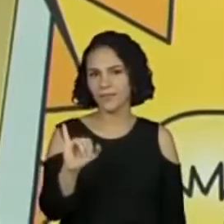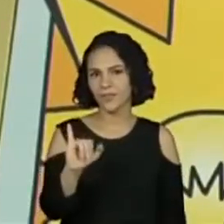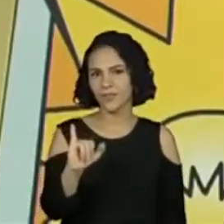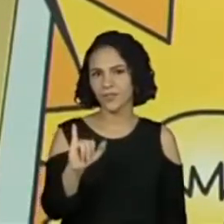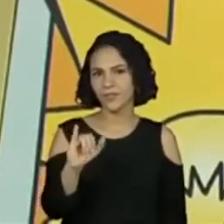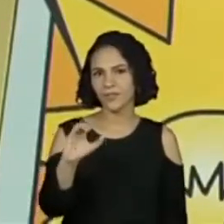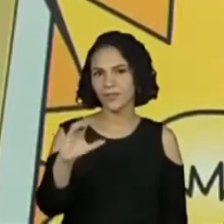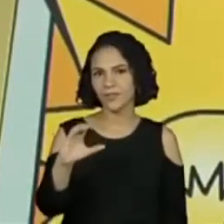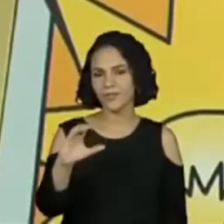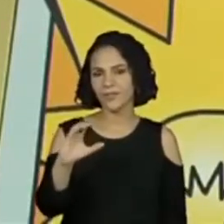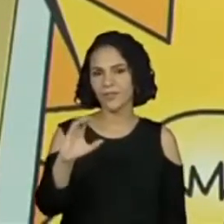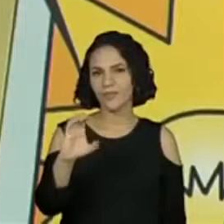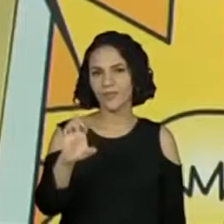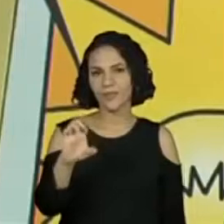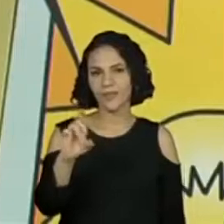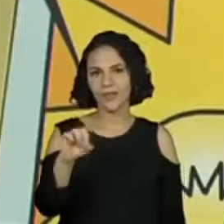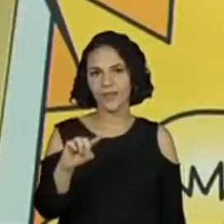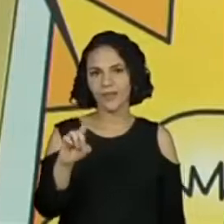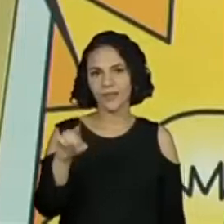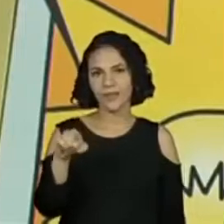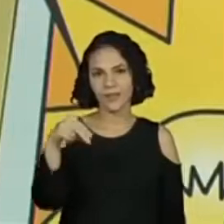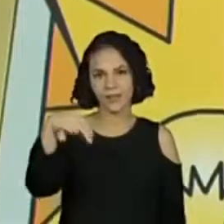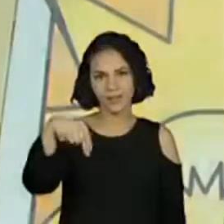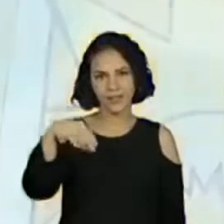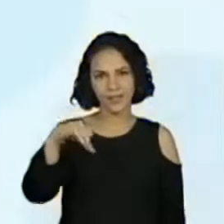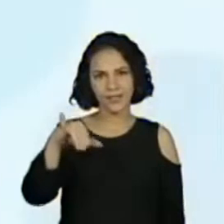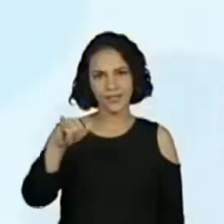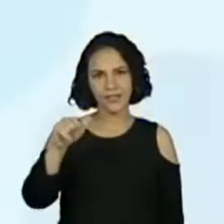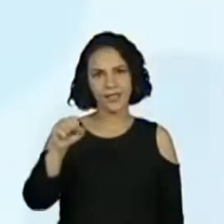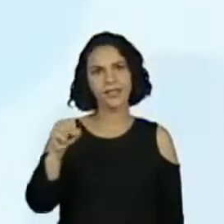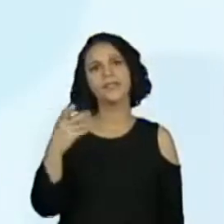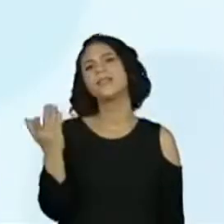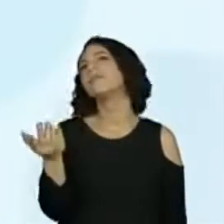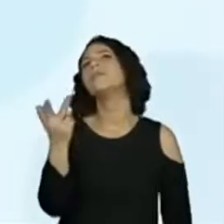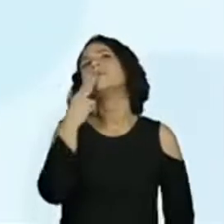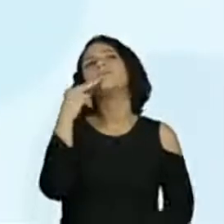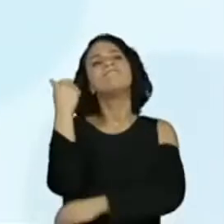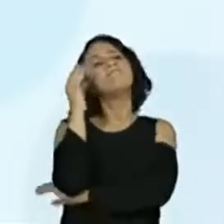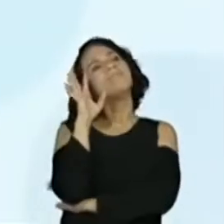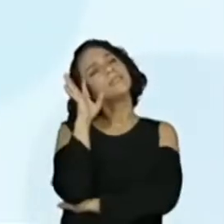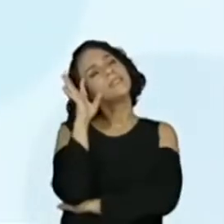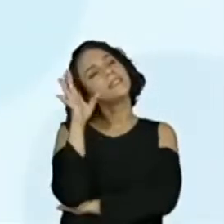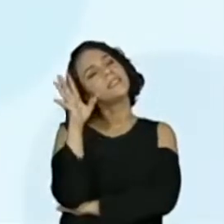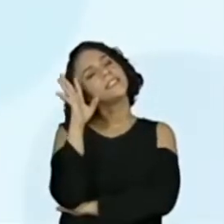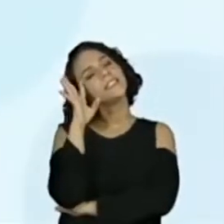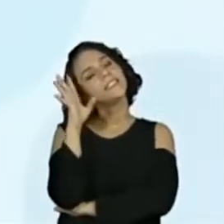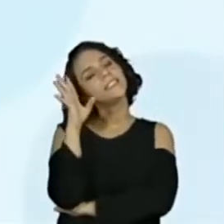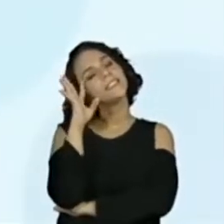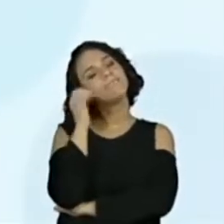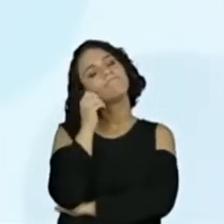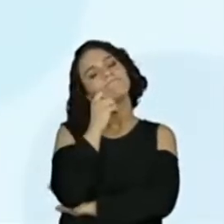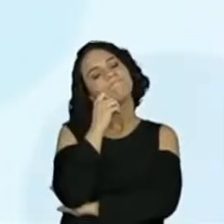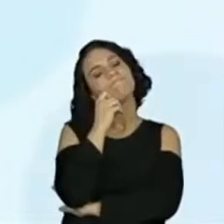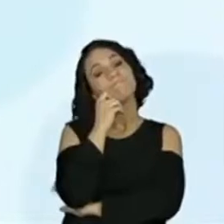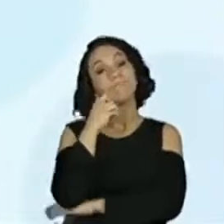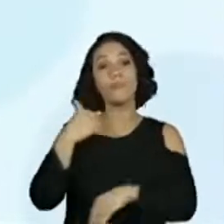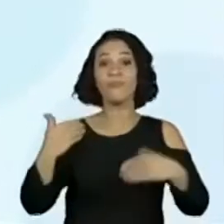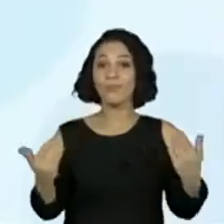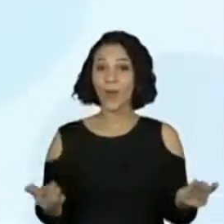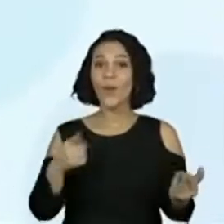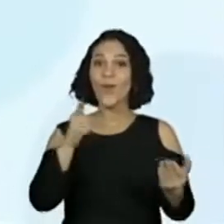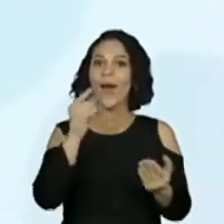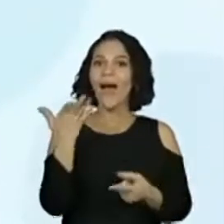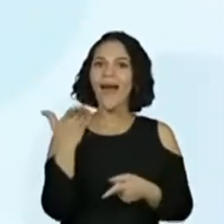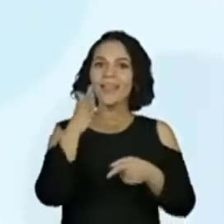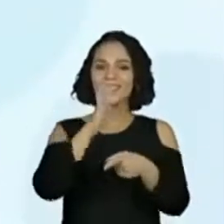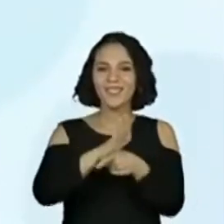pensando, ainda não saiu nada. Nada, está pensando. E professora, olha o que ajudou e que colaborou e que